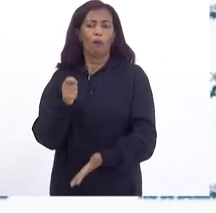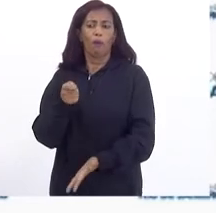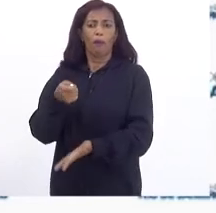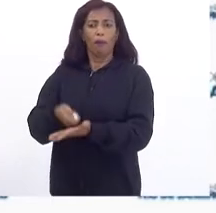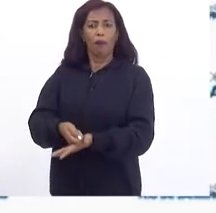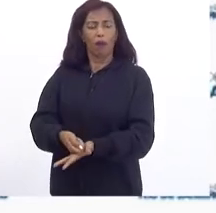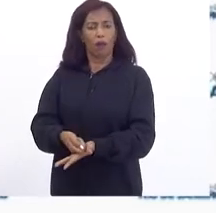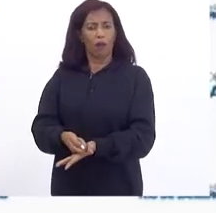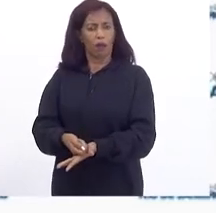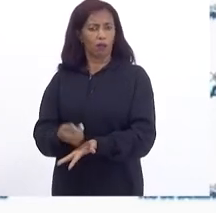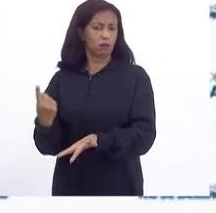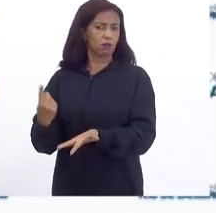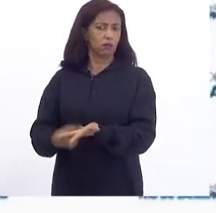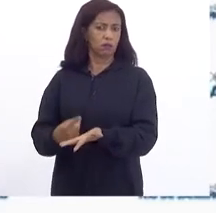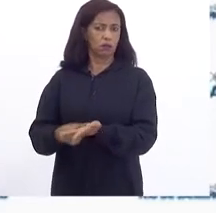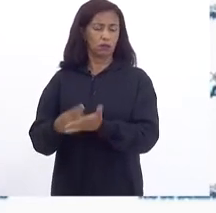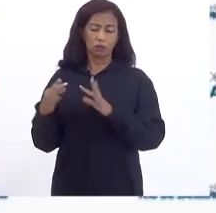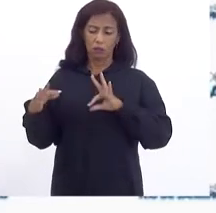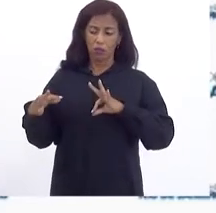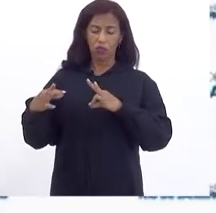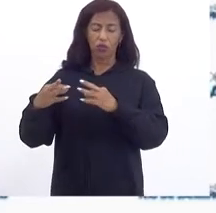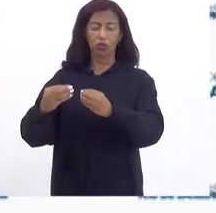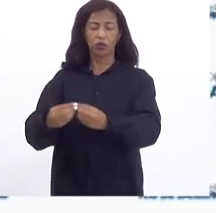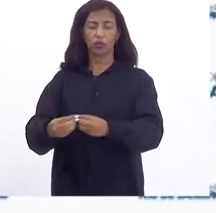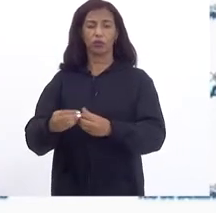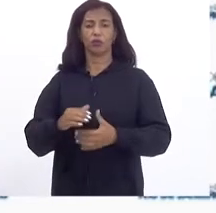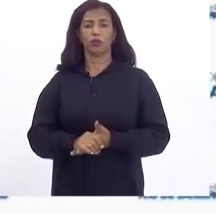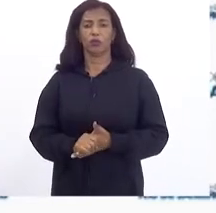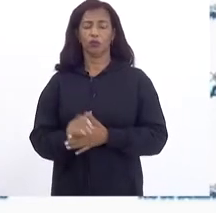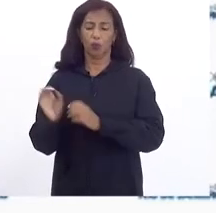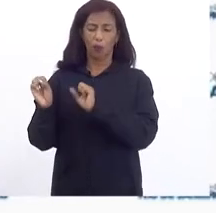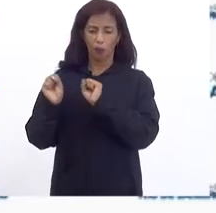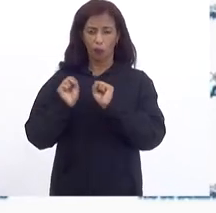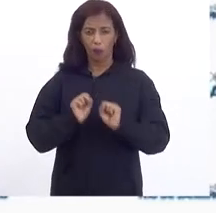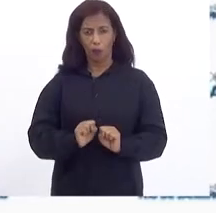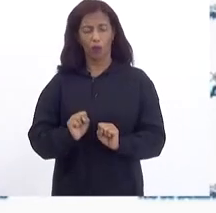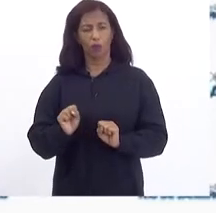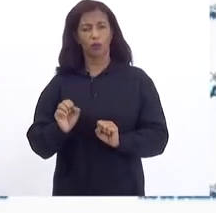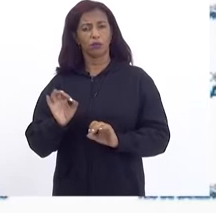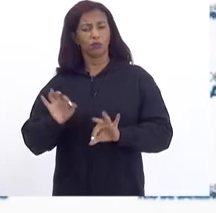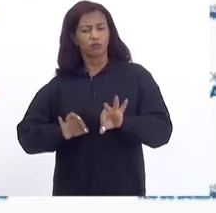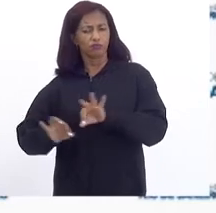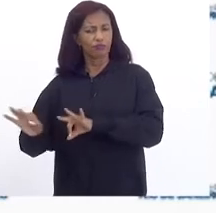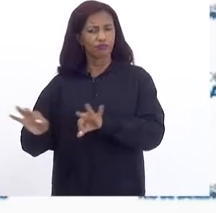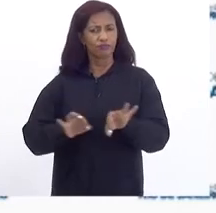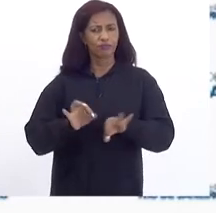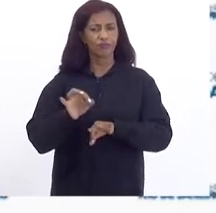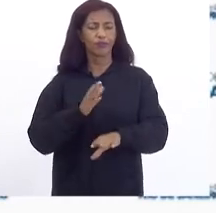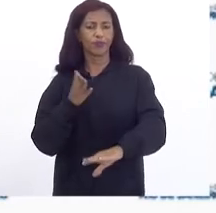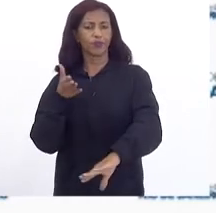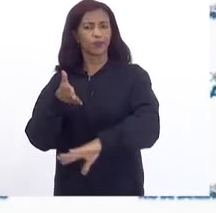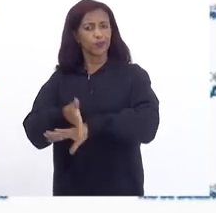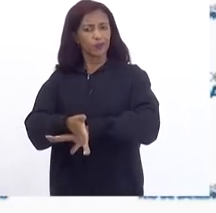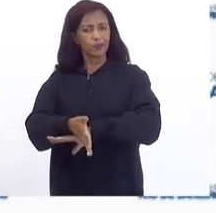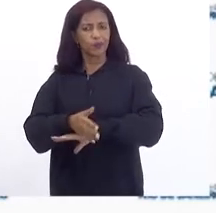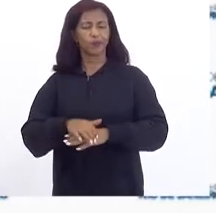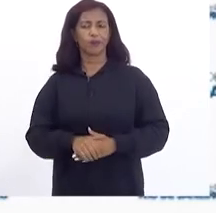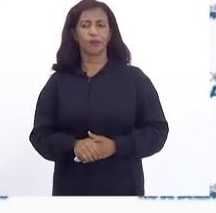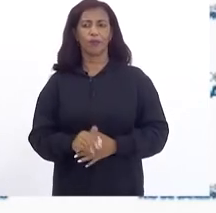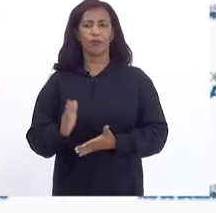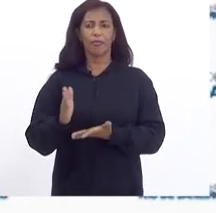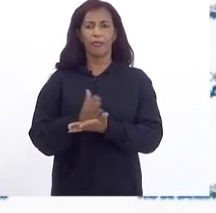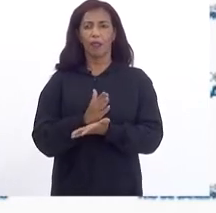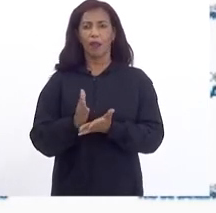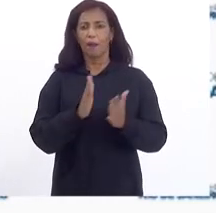Desse compromisso Mas que Todos Possam De alguma forma Entrar com Alguma